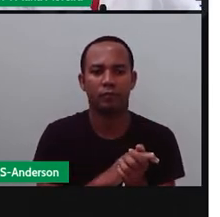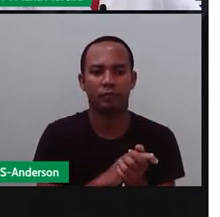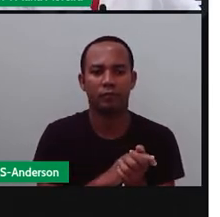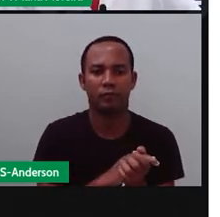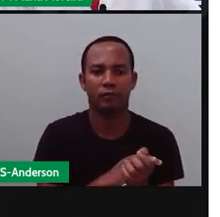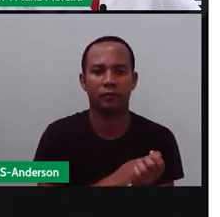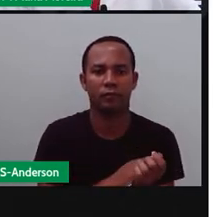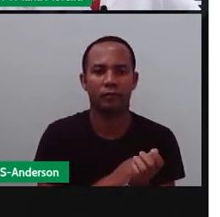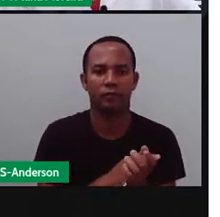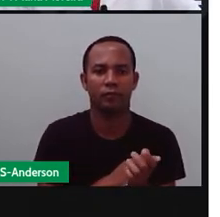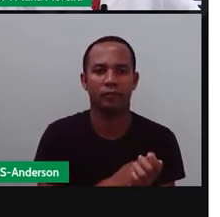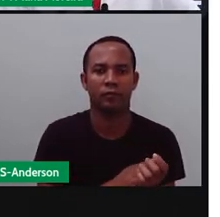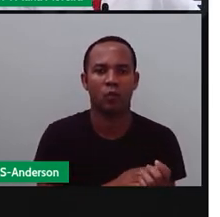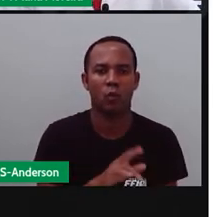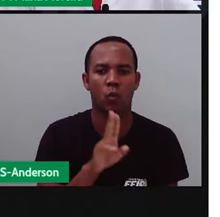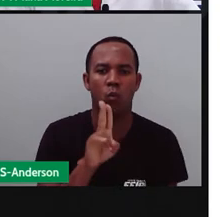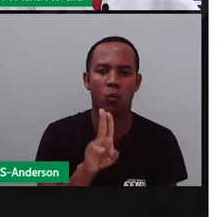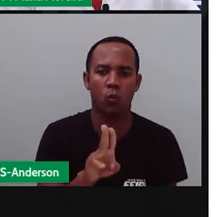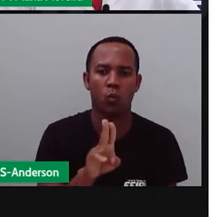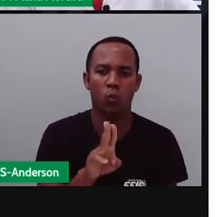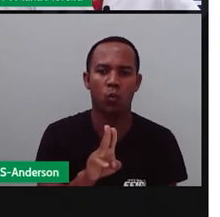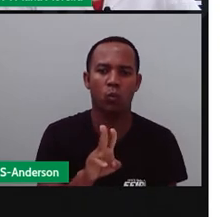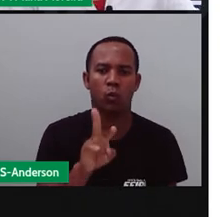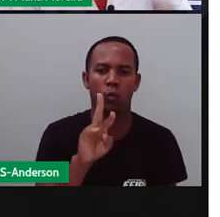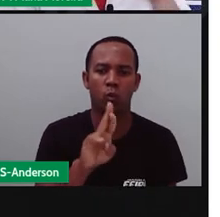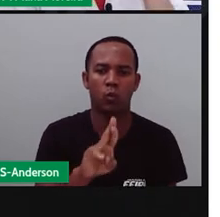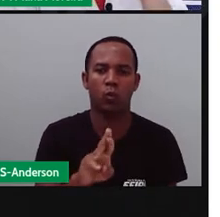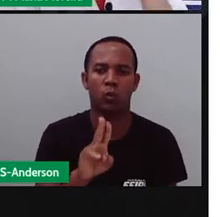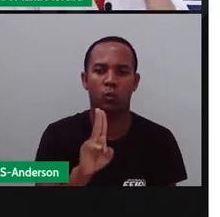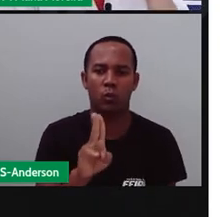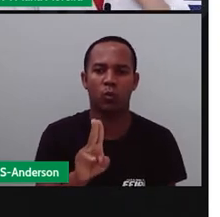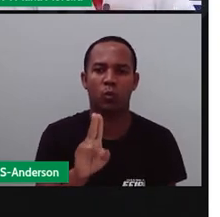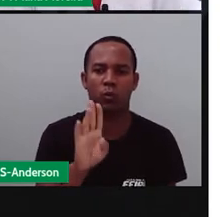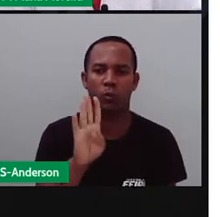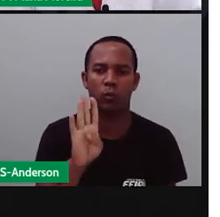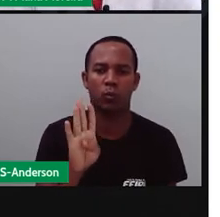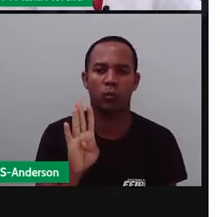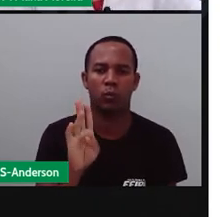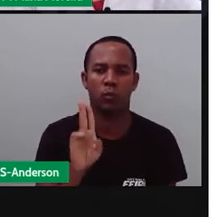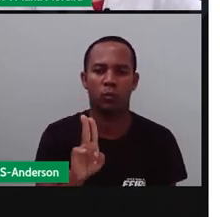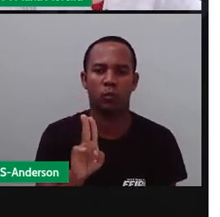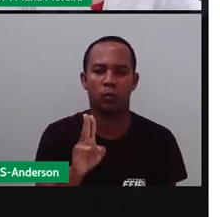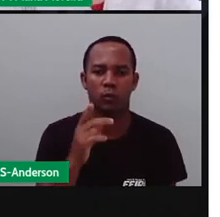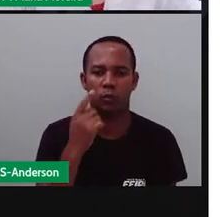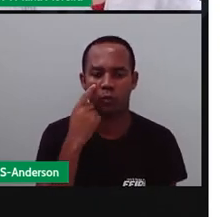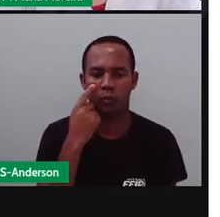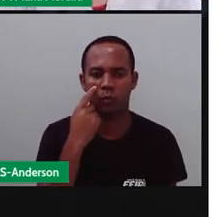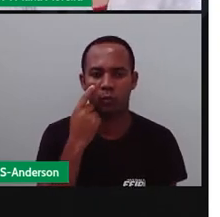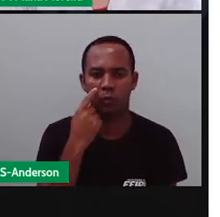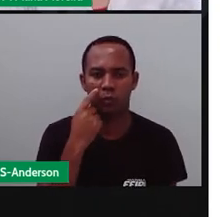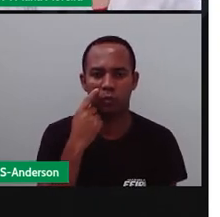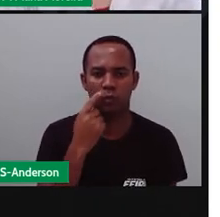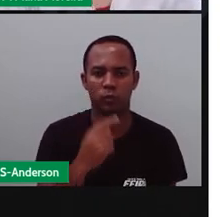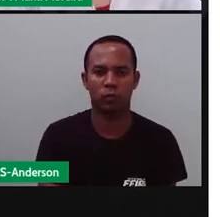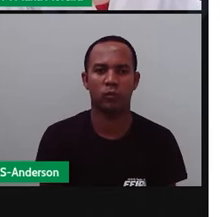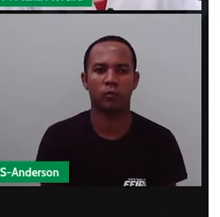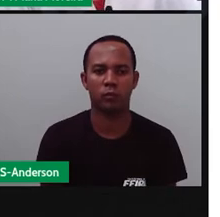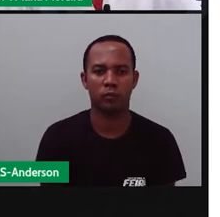Urubu. Eu escrevo U e O. Pronuncio o U. Você vai escutar o U também.